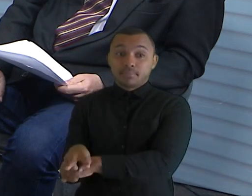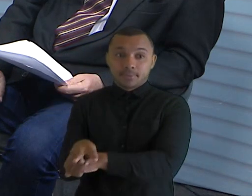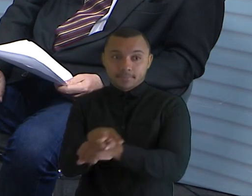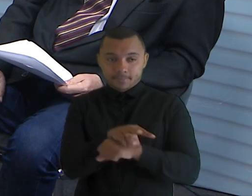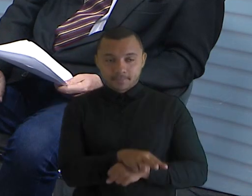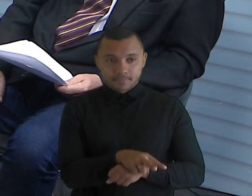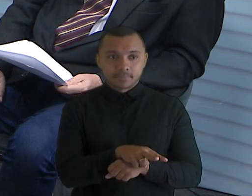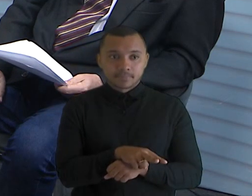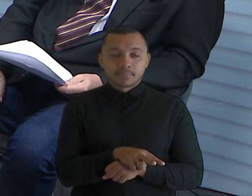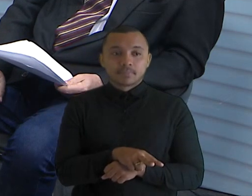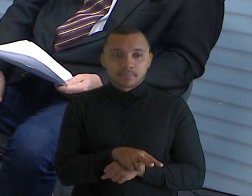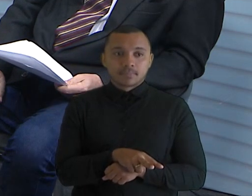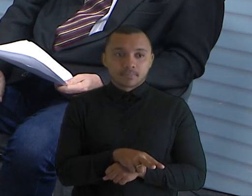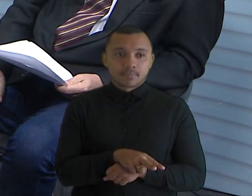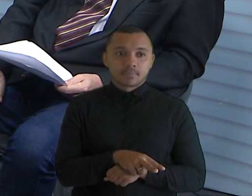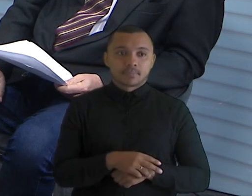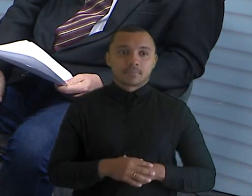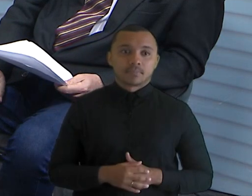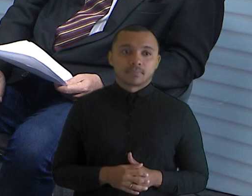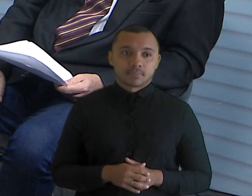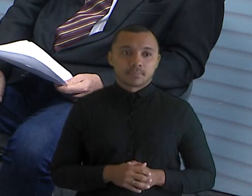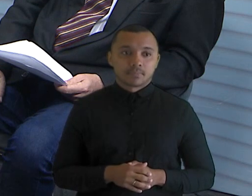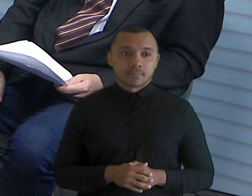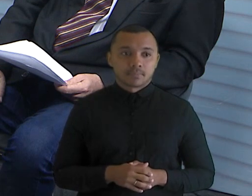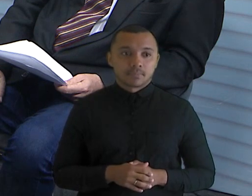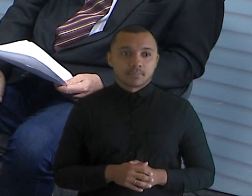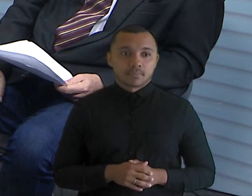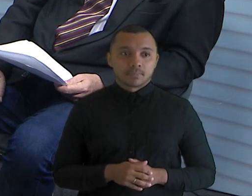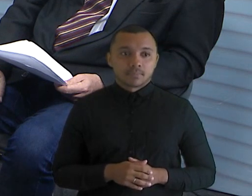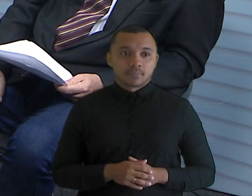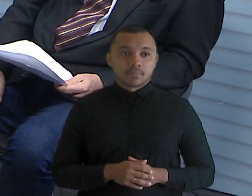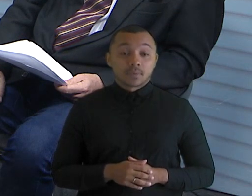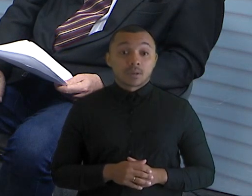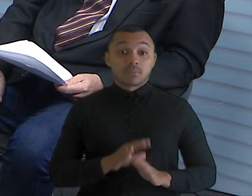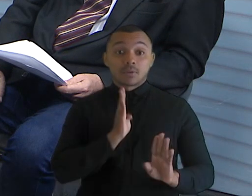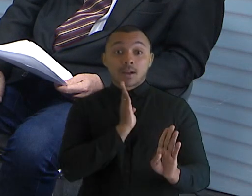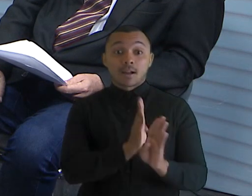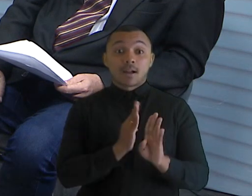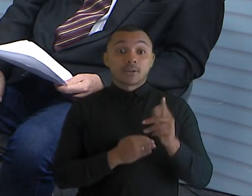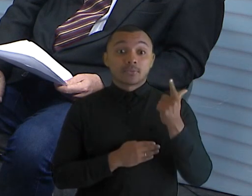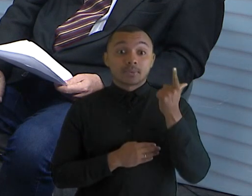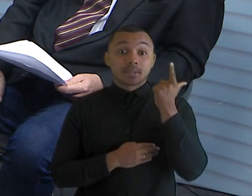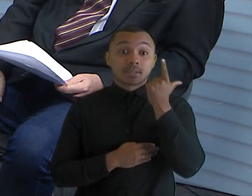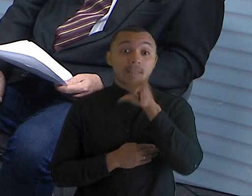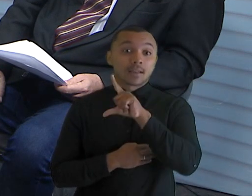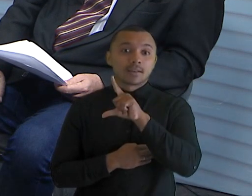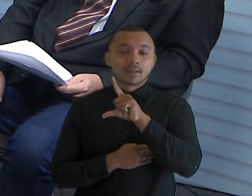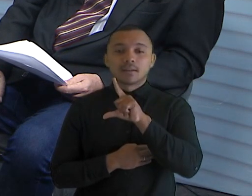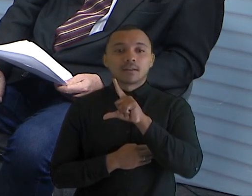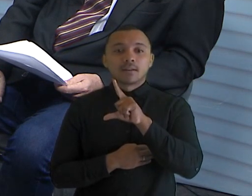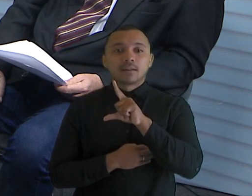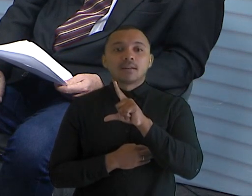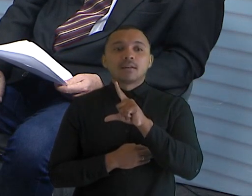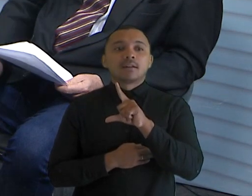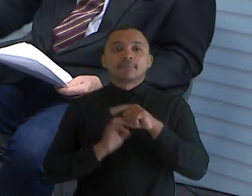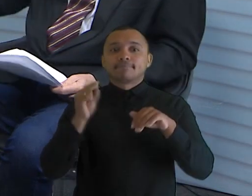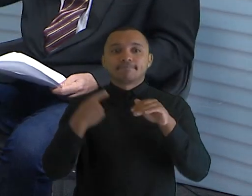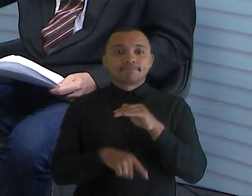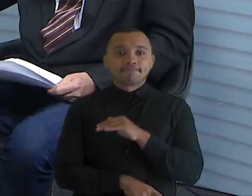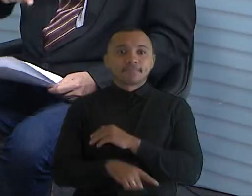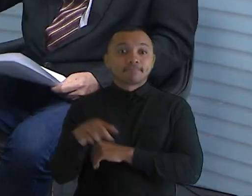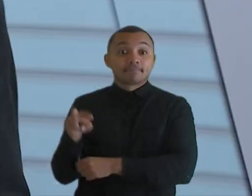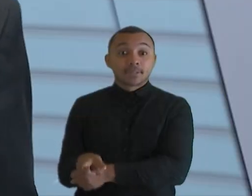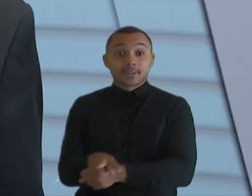tarefas rotineiras, que podem ser automatizadas, para que ele possa fazer o serviço que a máquina não faz e aprofundar as suas fiscalizações.